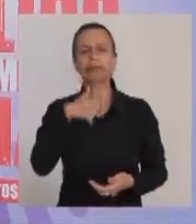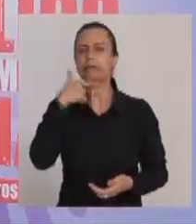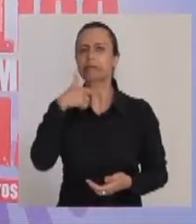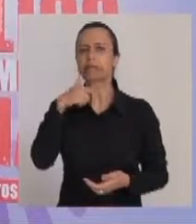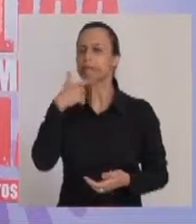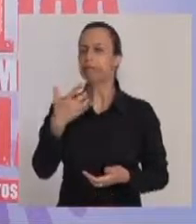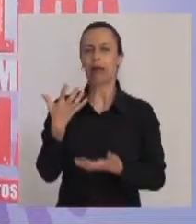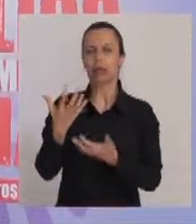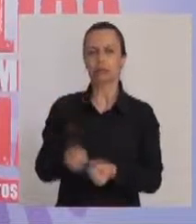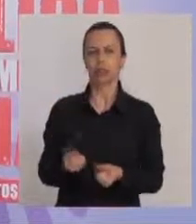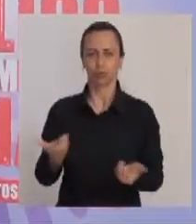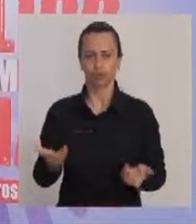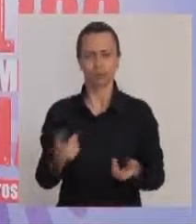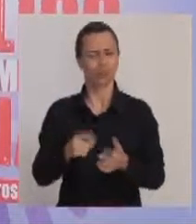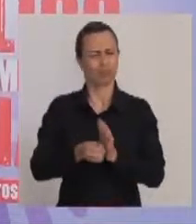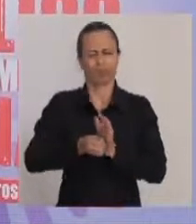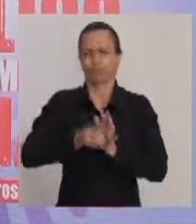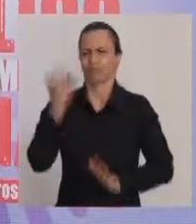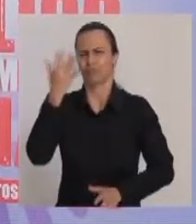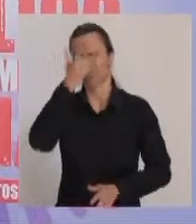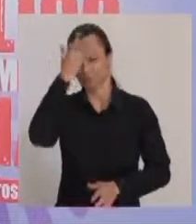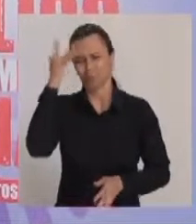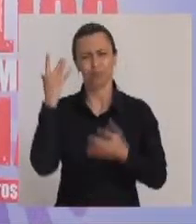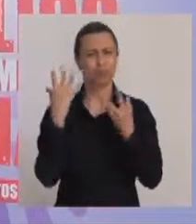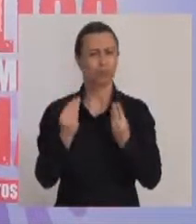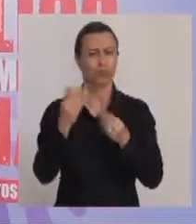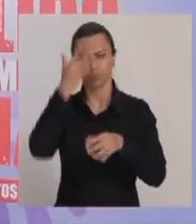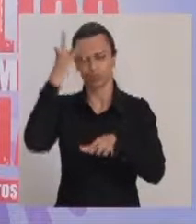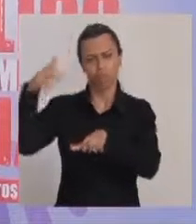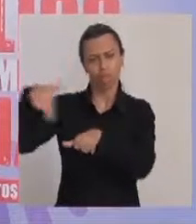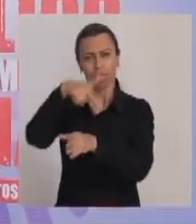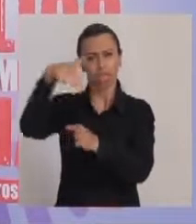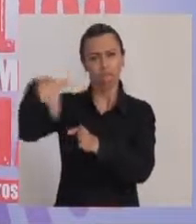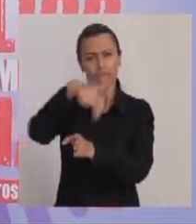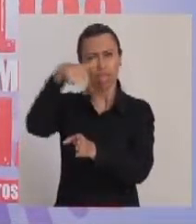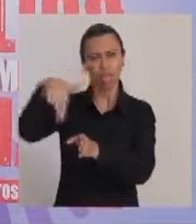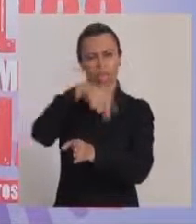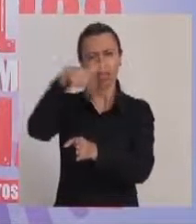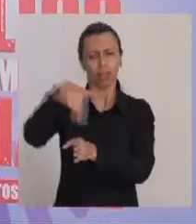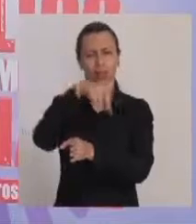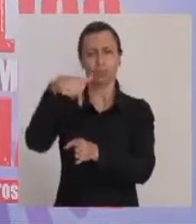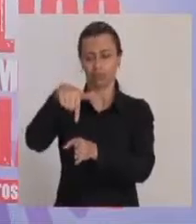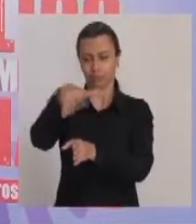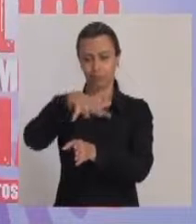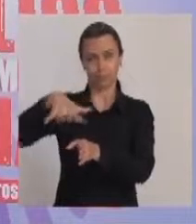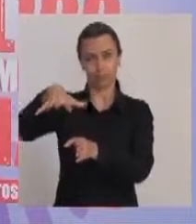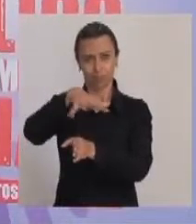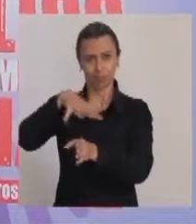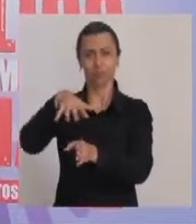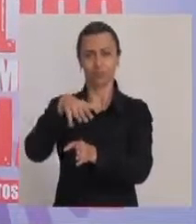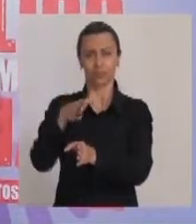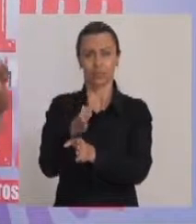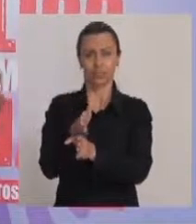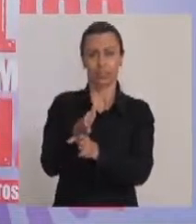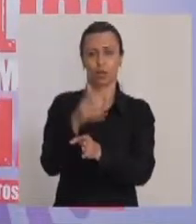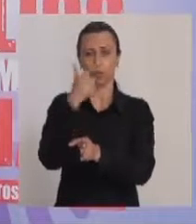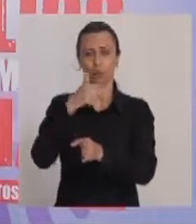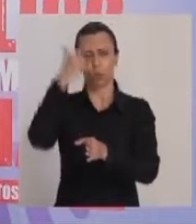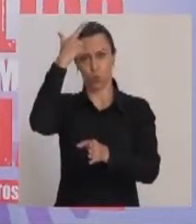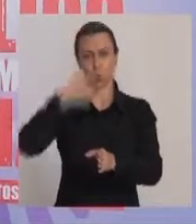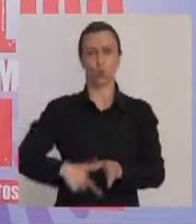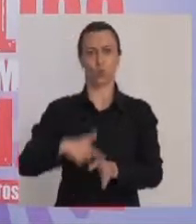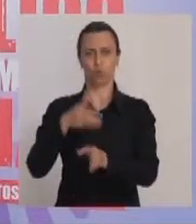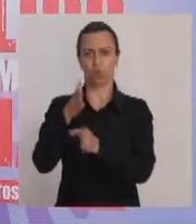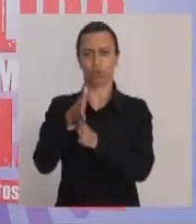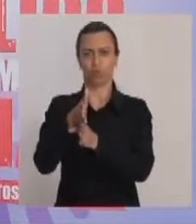telefone a pessoa não te atende e são centenas de pessoas que passam diariamente e ali na fronteira as pessoas ficam muito